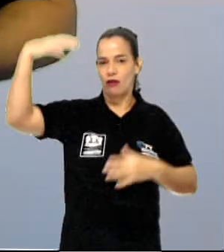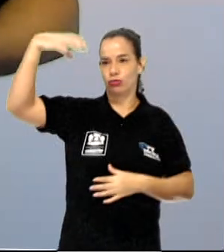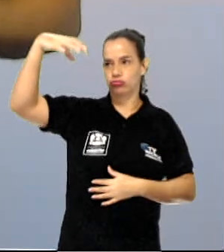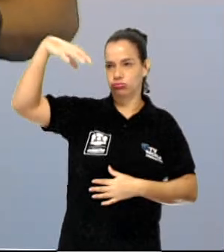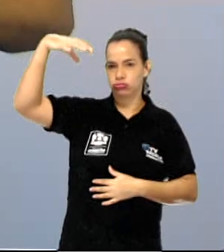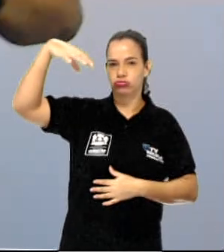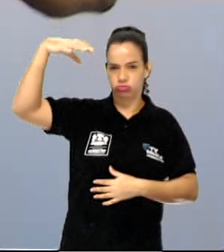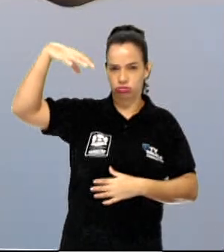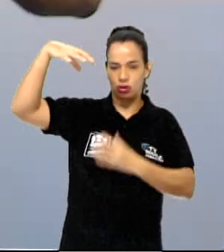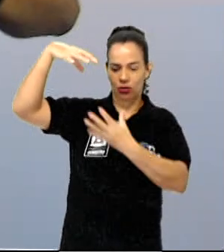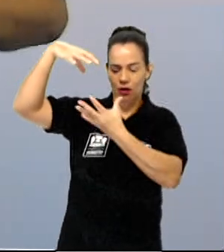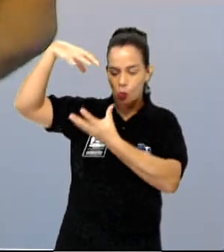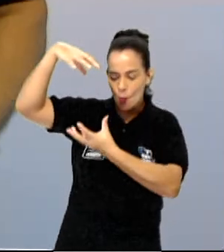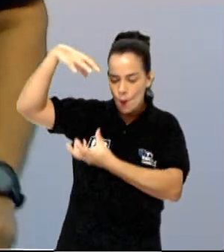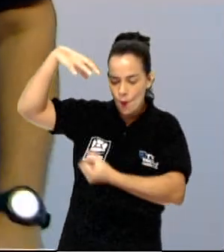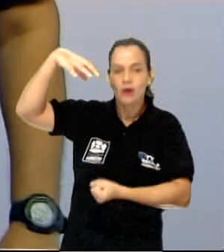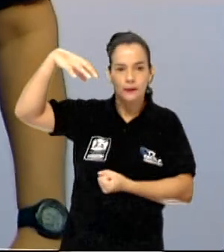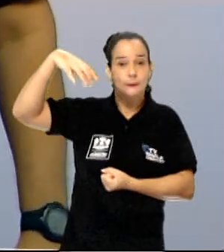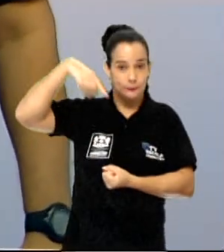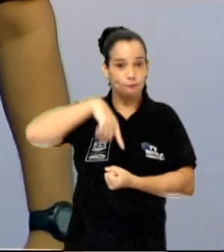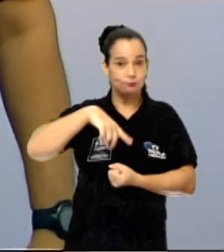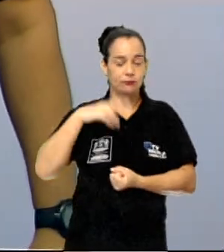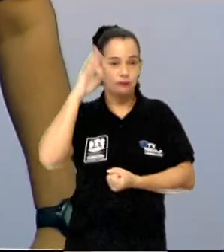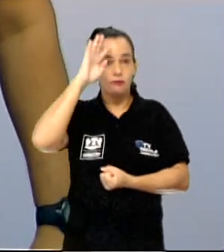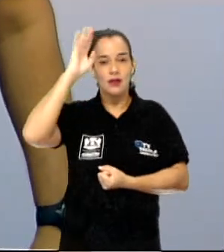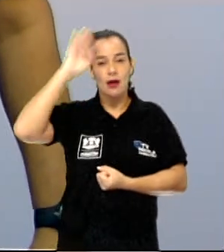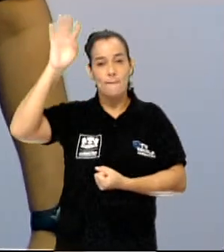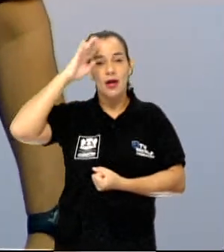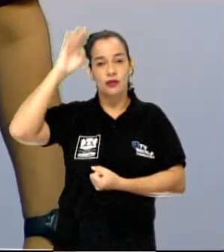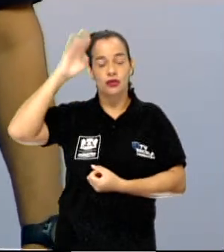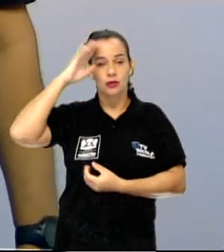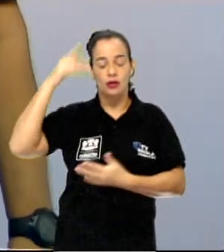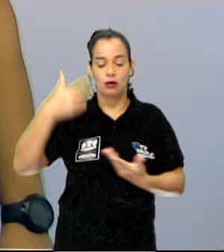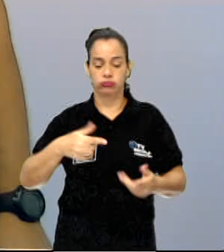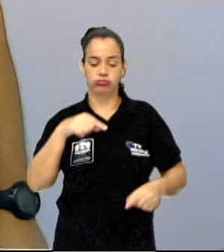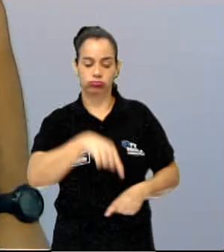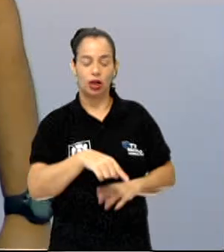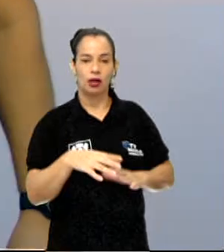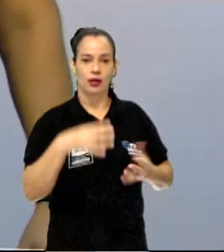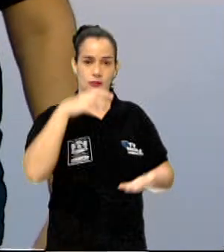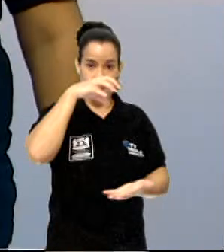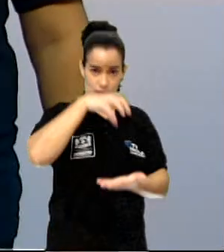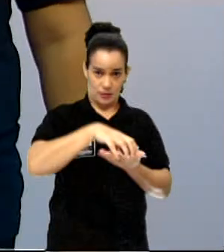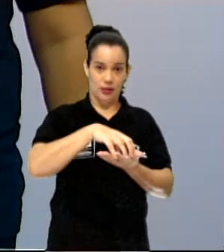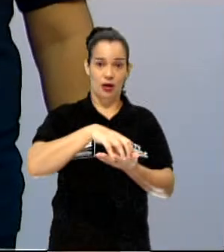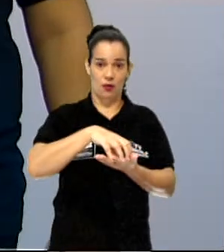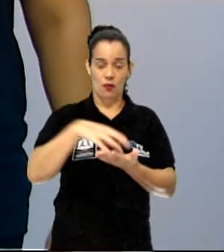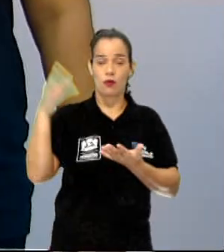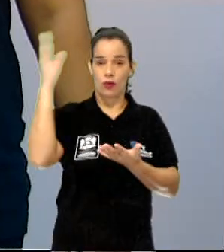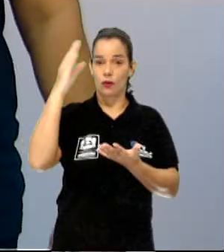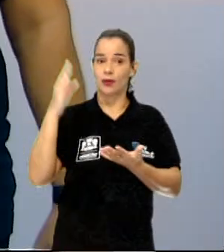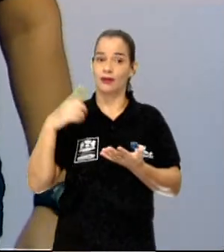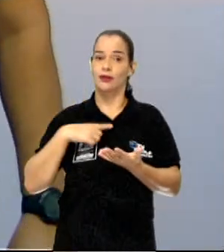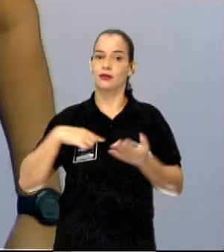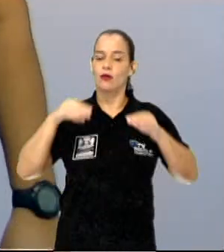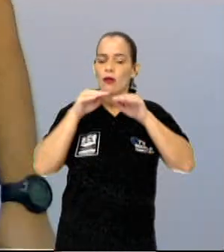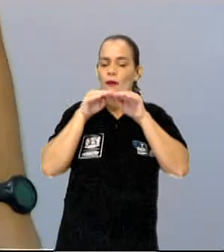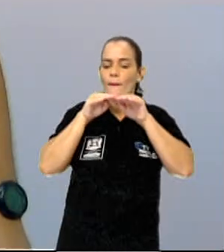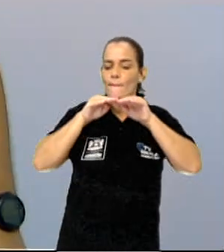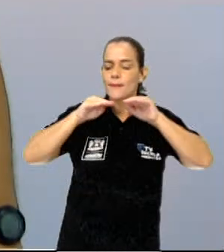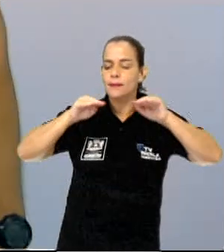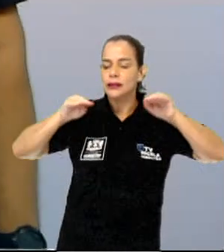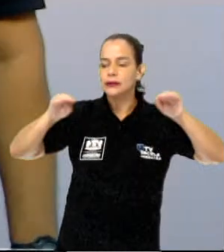escorre. Pois é, imagine isso. Aquela região central do Brasil, ela é formada por alguns planaltos. Então, que é que acontece?